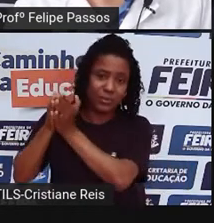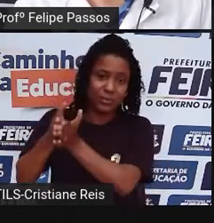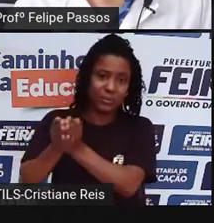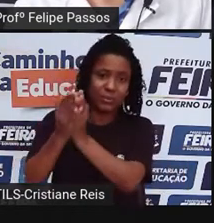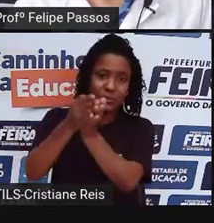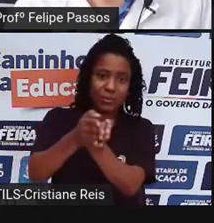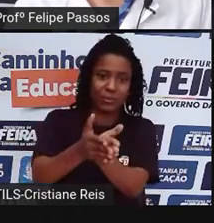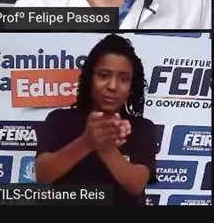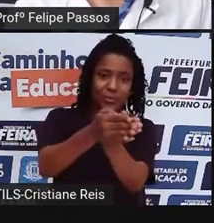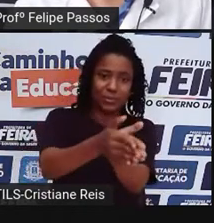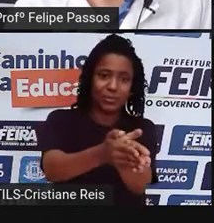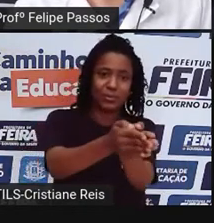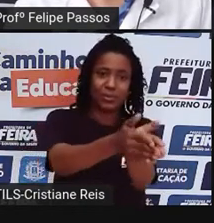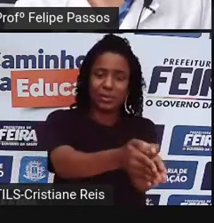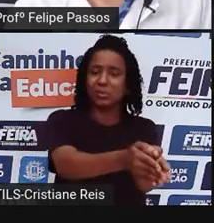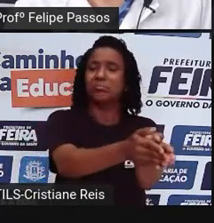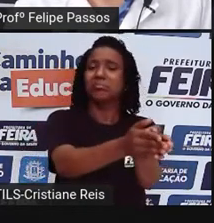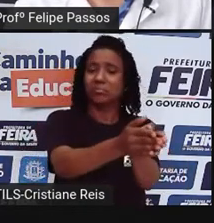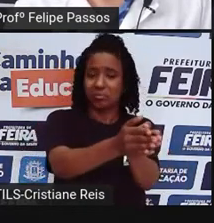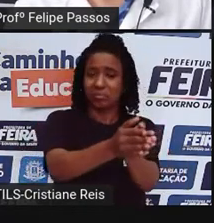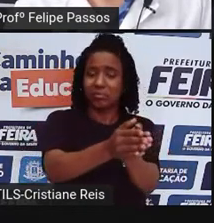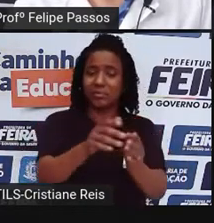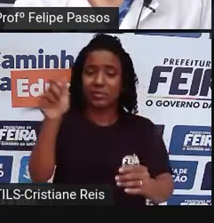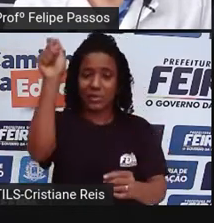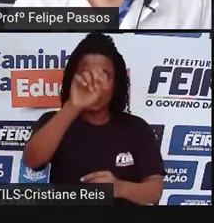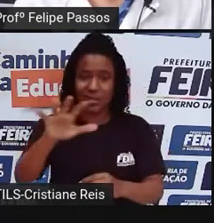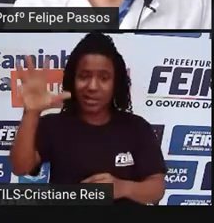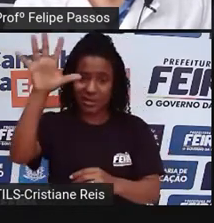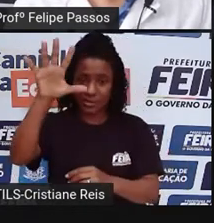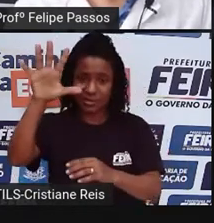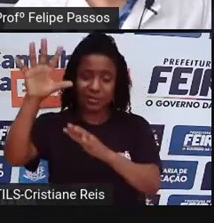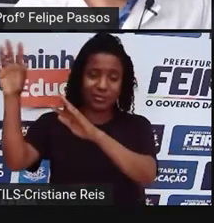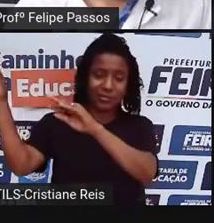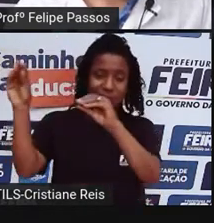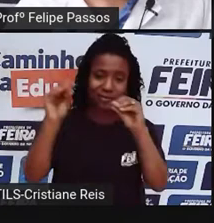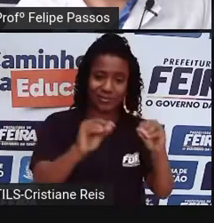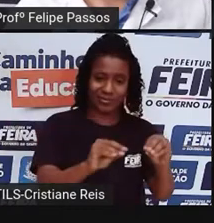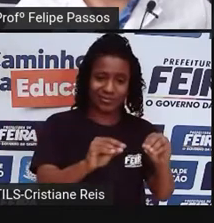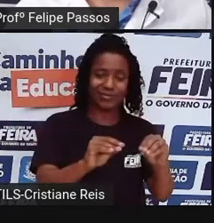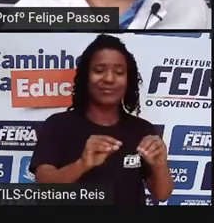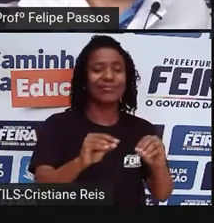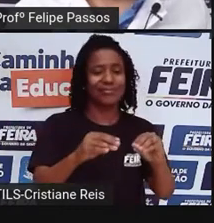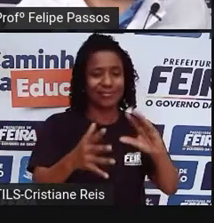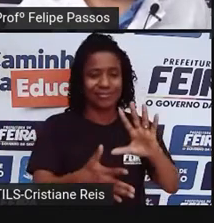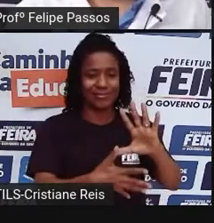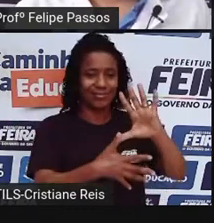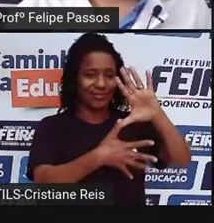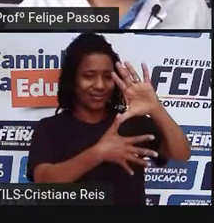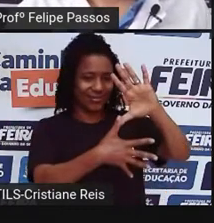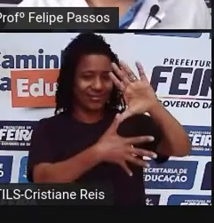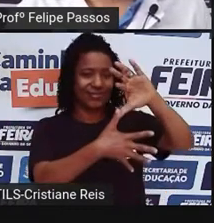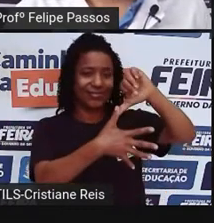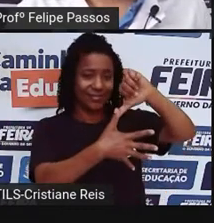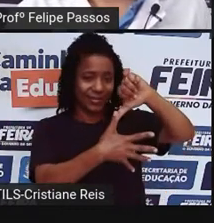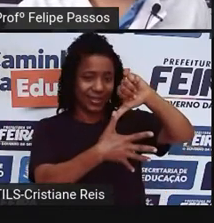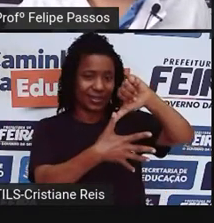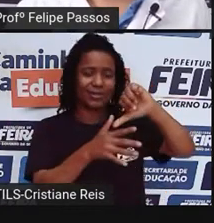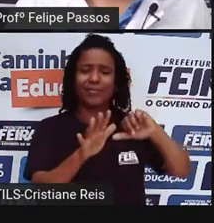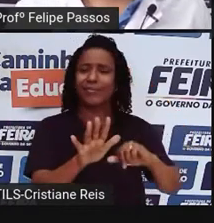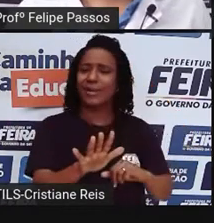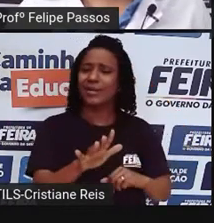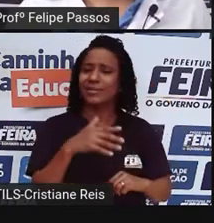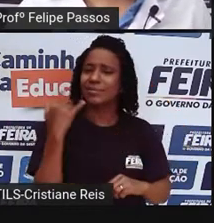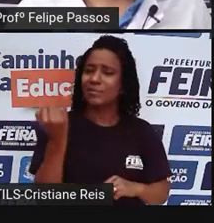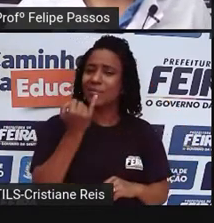cá, da Ásia para a América. Ponto. O que é que é mais importante para a nossa conversa hoje, nesse